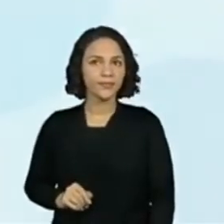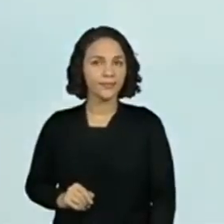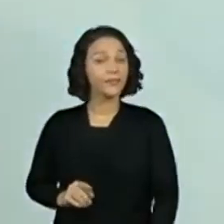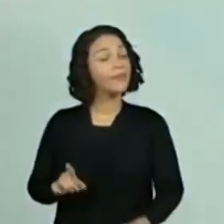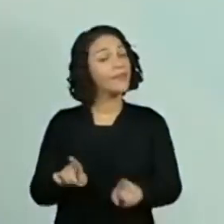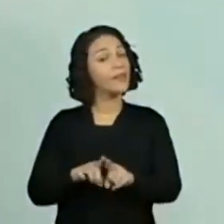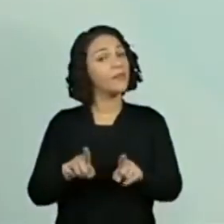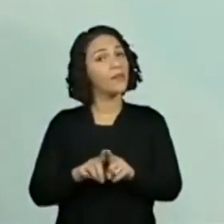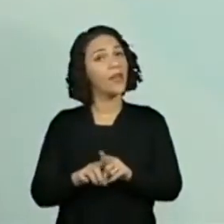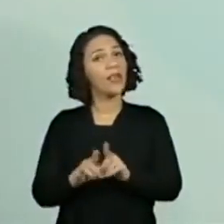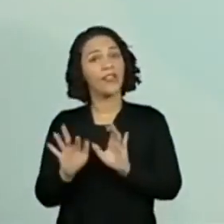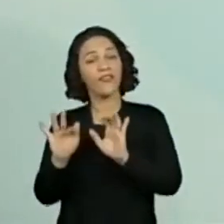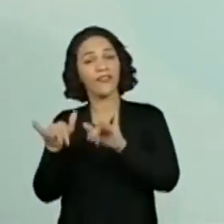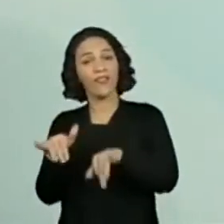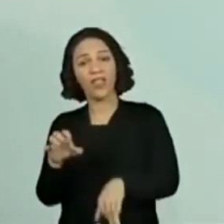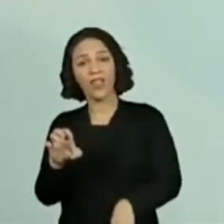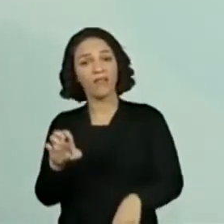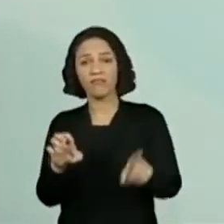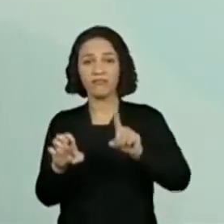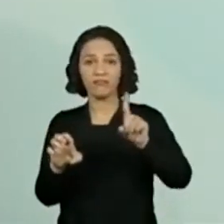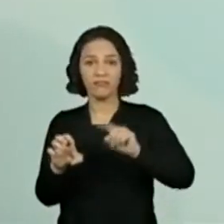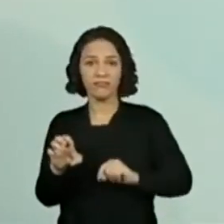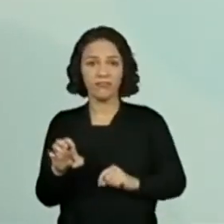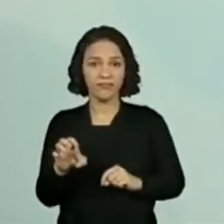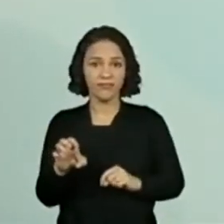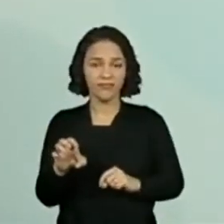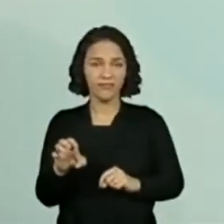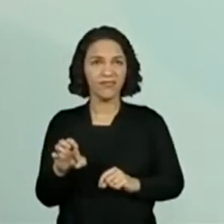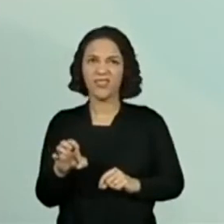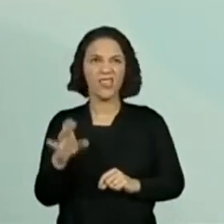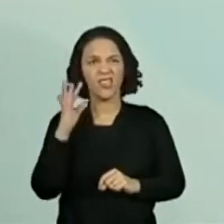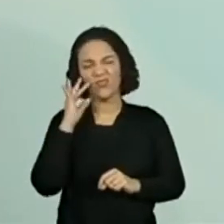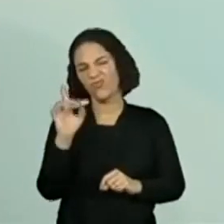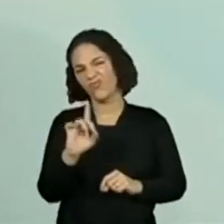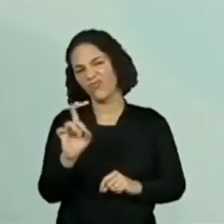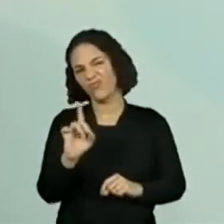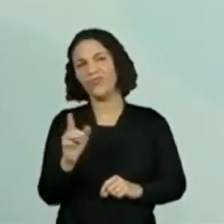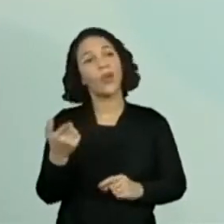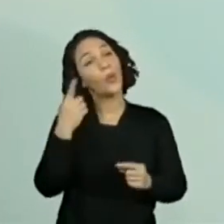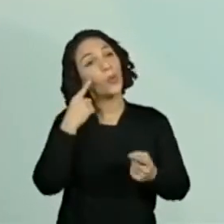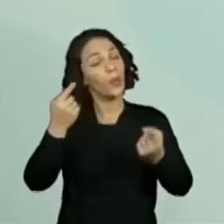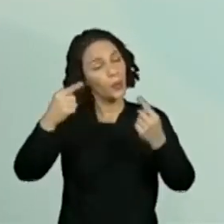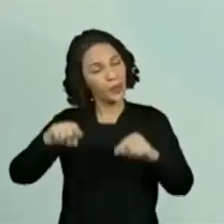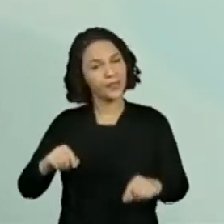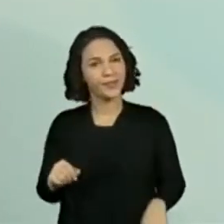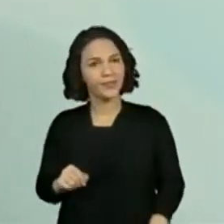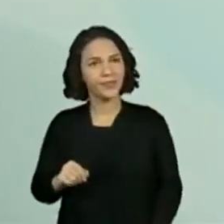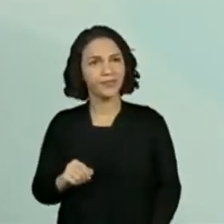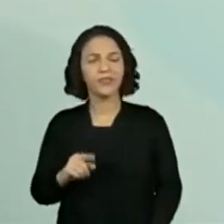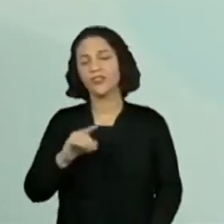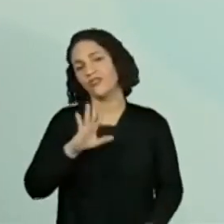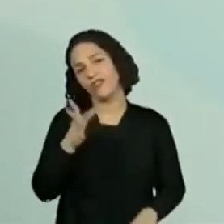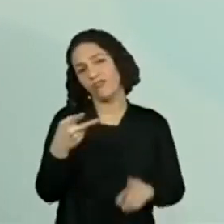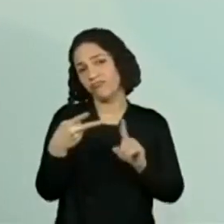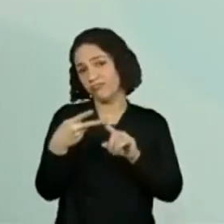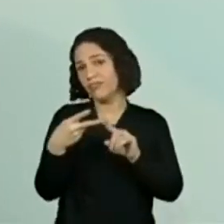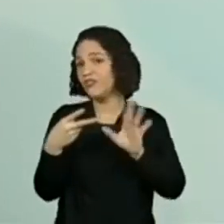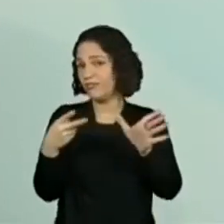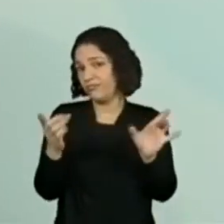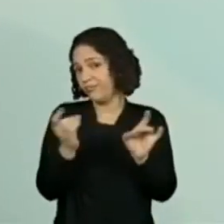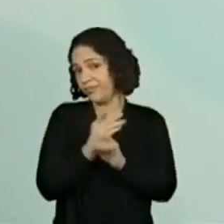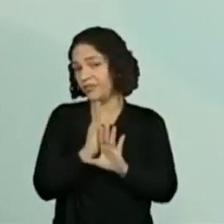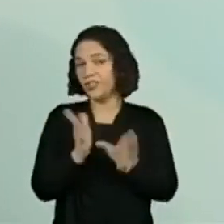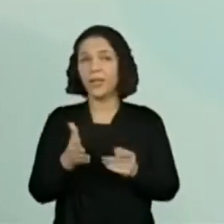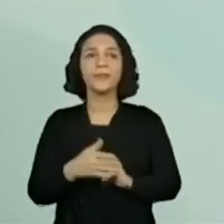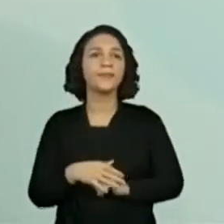E também não termina com E. Não termina. Então, essa talvez não possa ser. João e Maria já está ali. Já